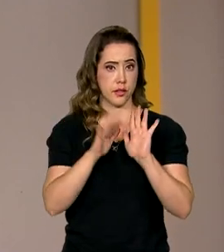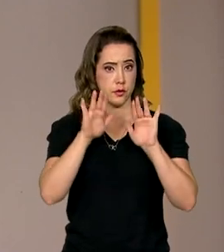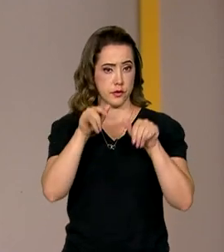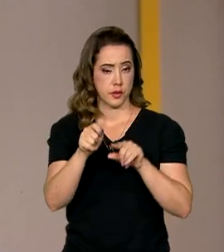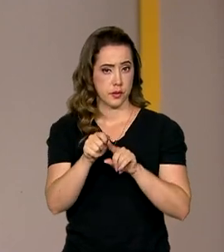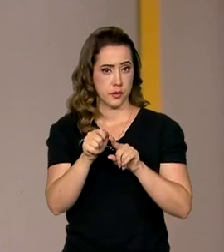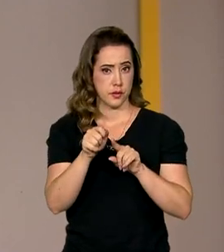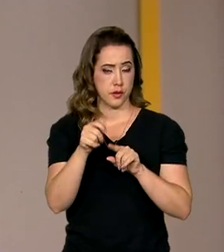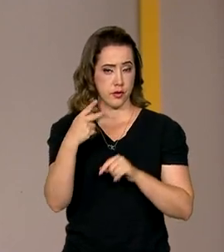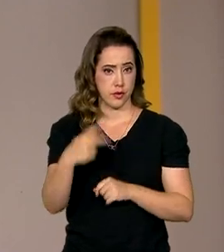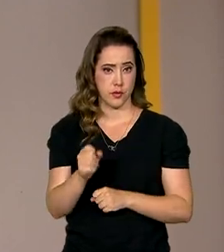até o fim deste ano.